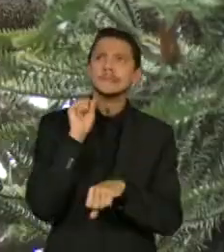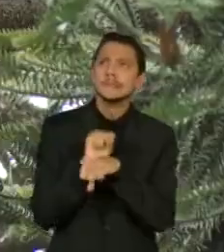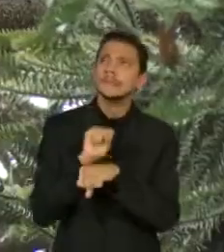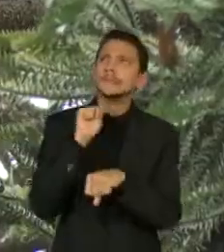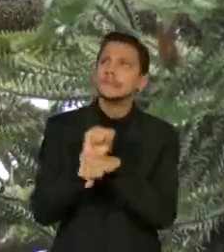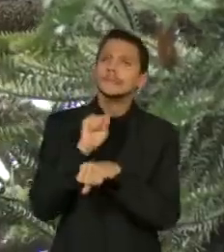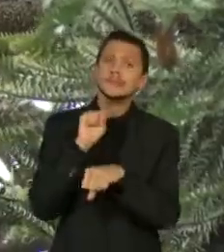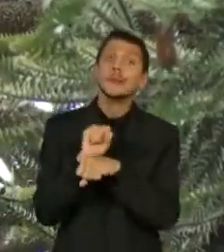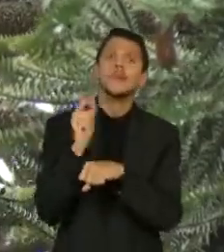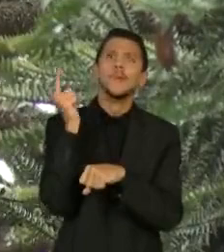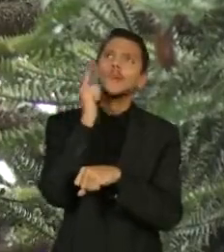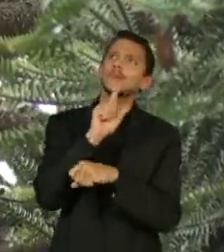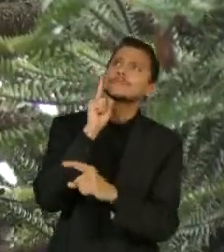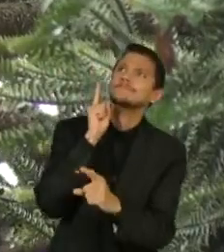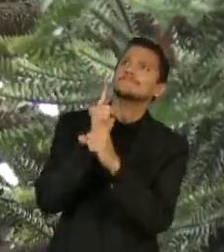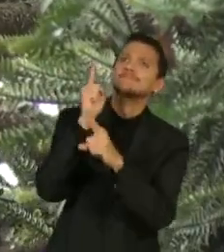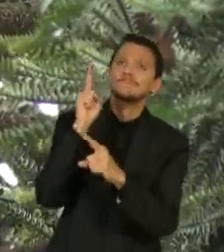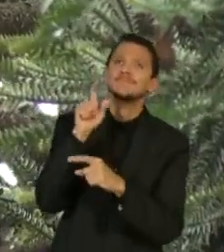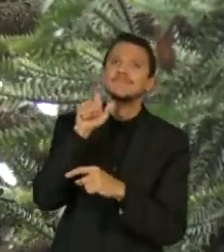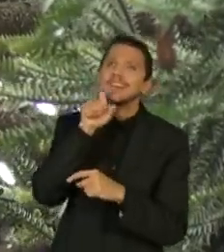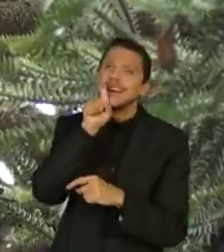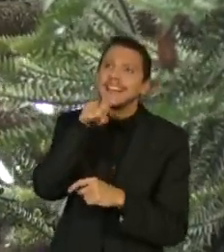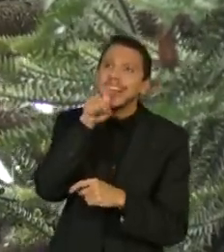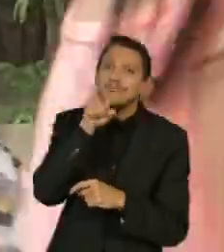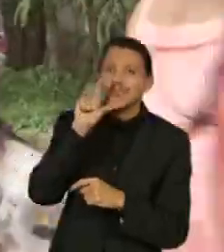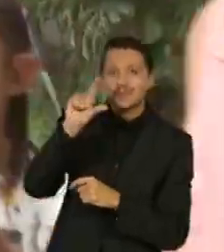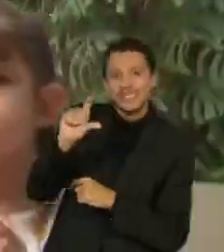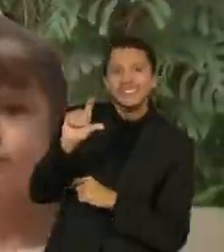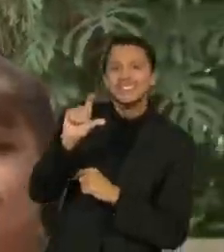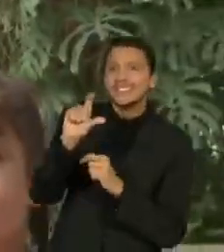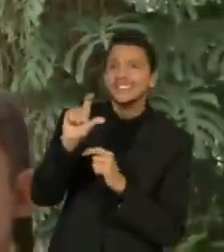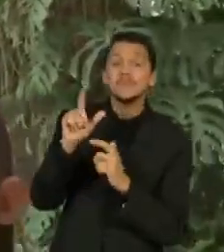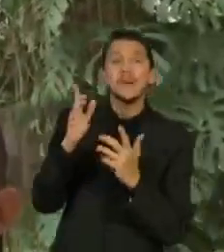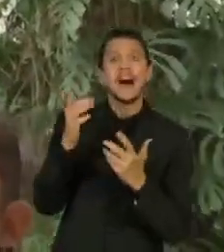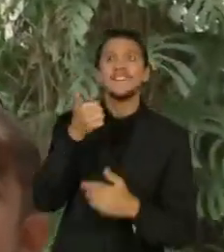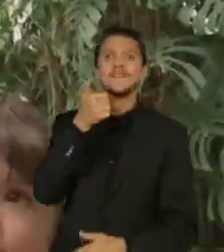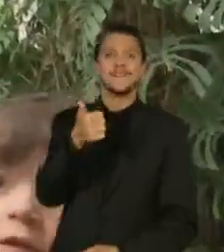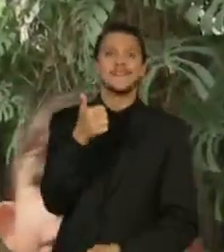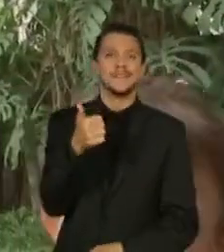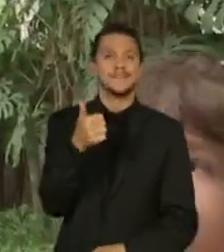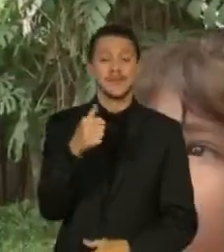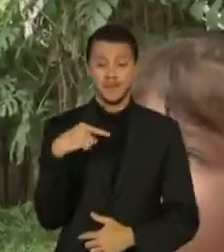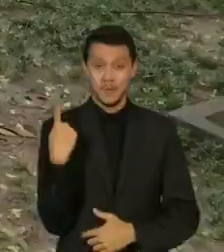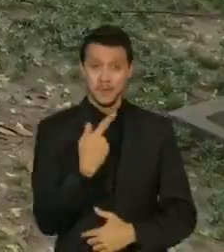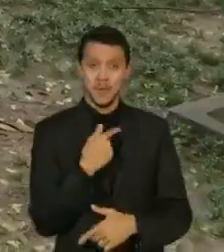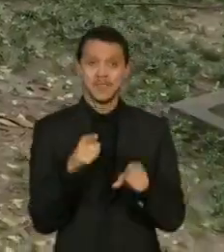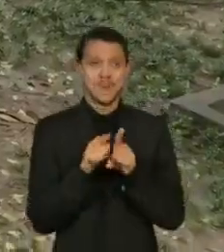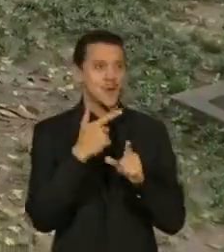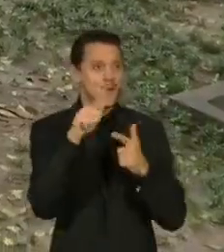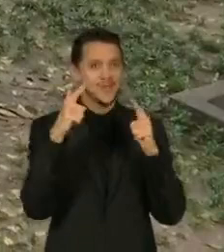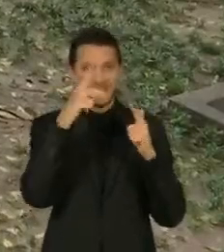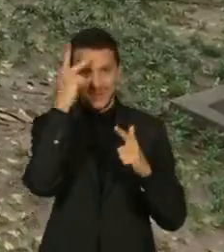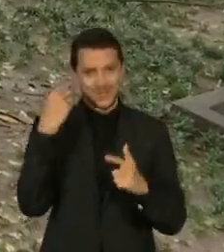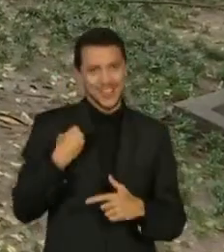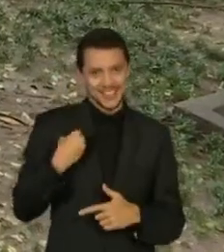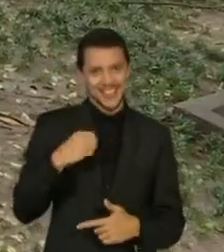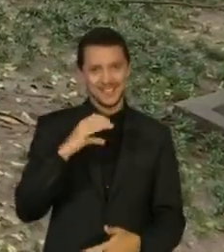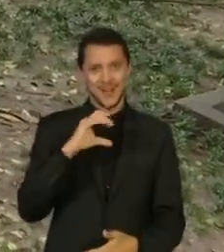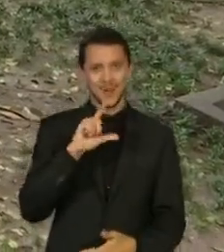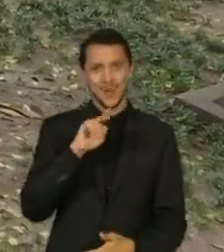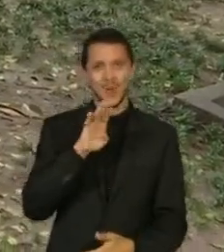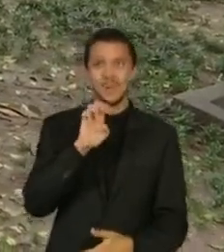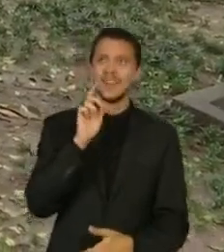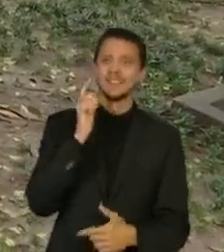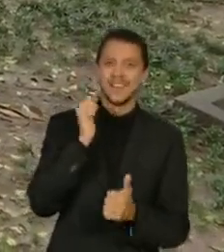avistar o gaviãozinho. Mas valeu a pena, para nós e para quem mais estava no clube. Eu acho lindo, tem